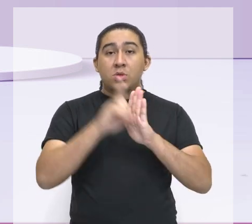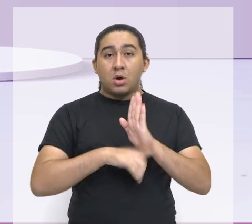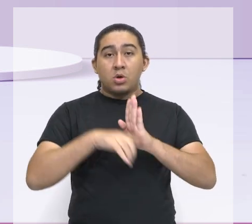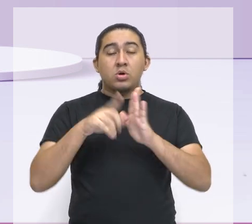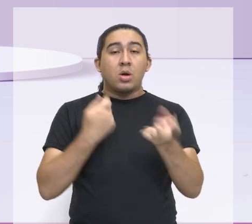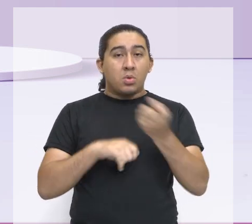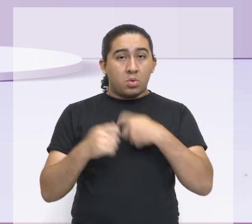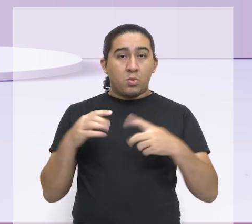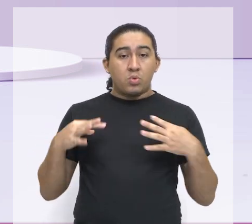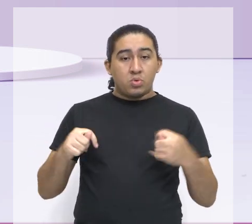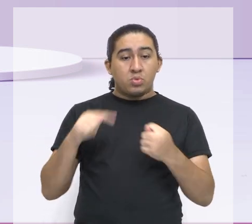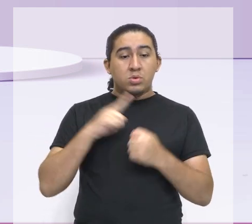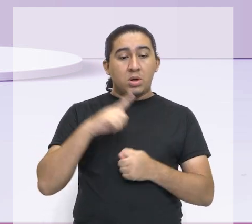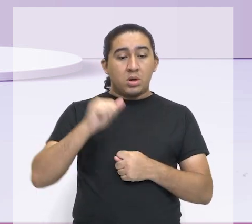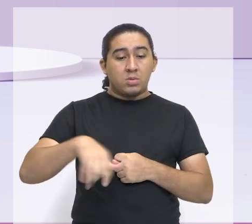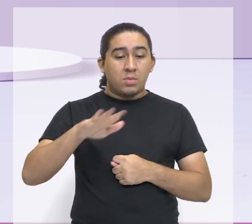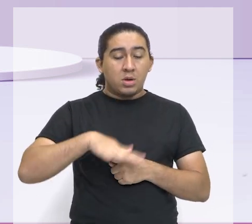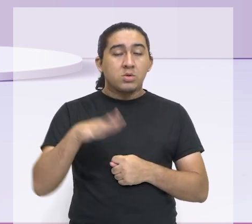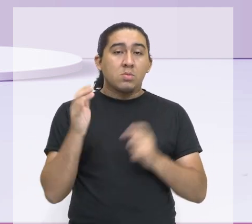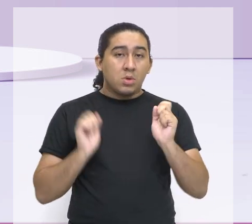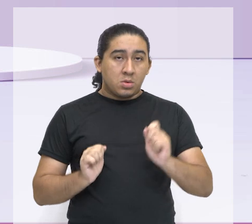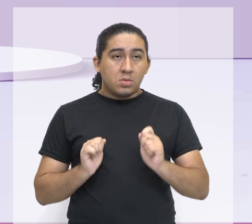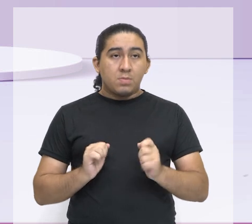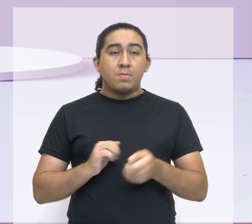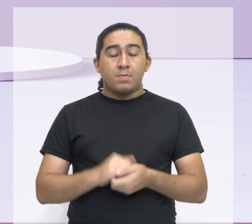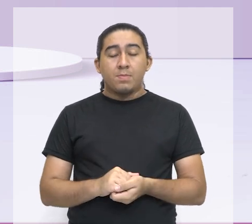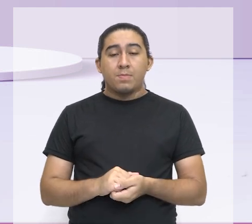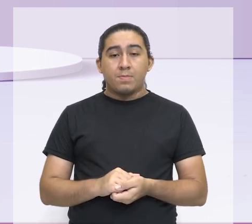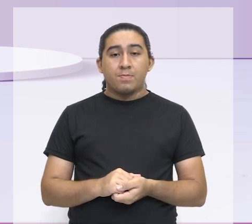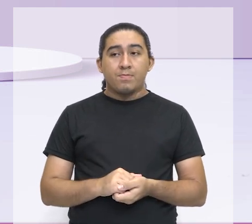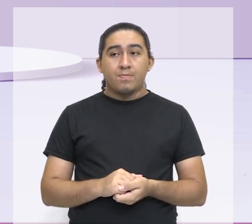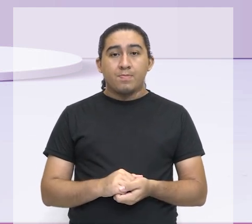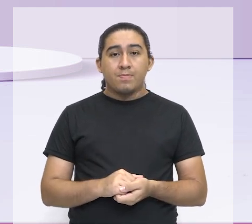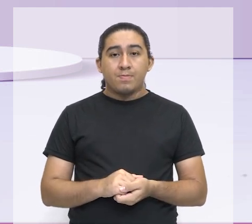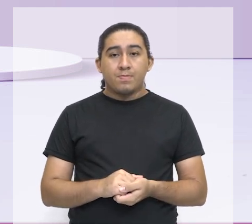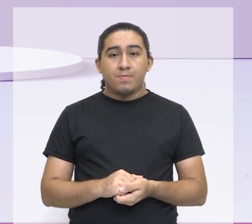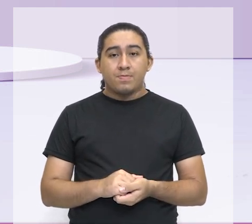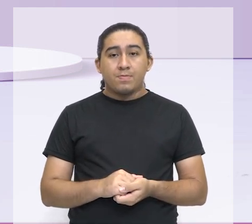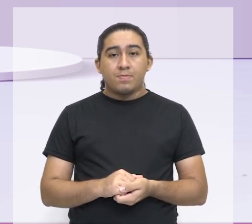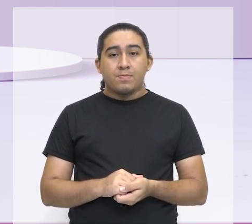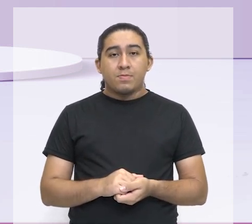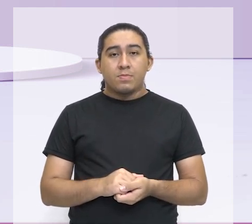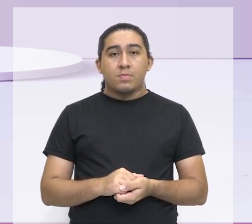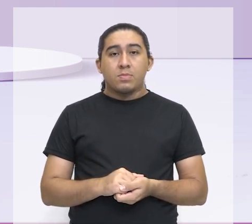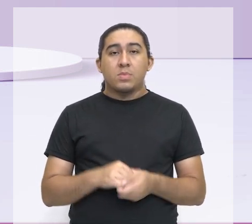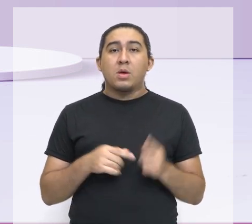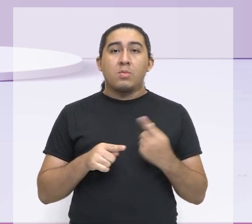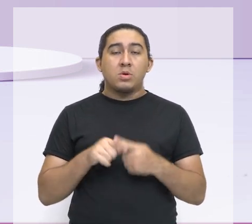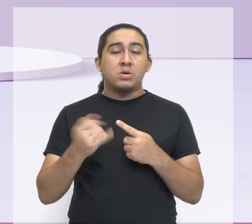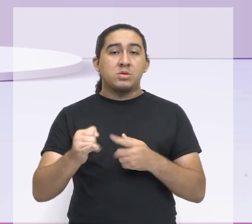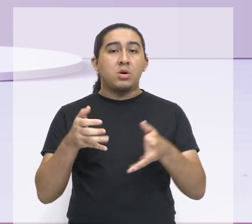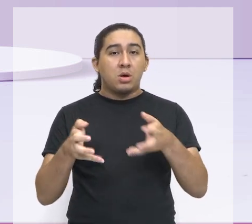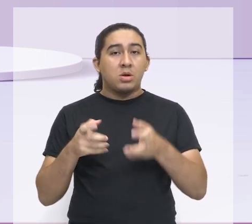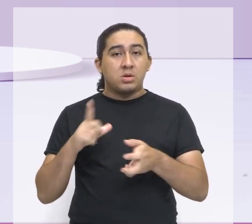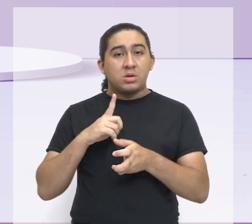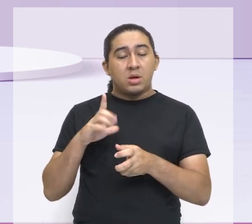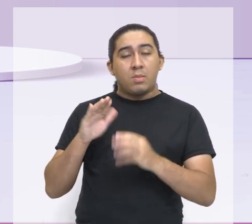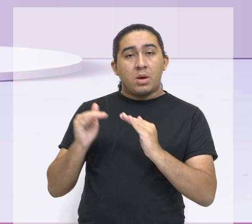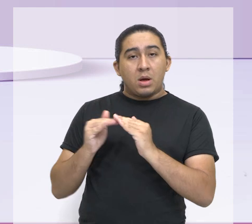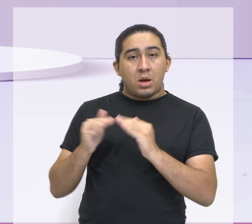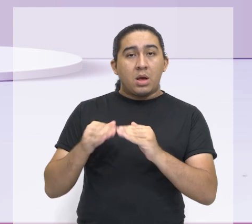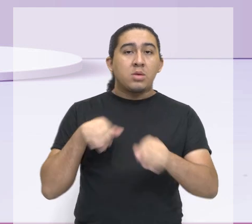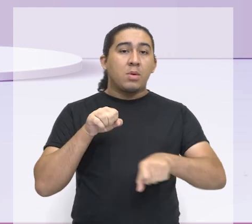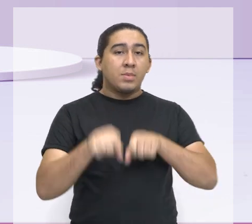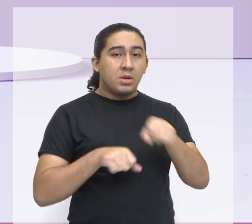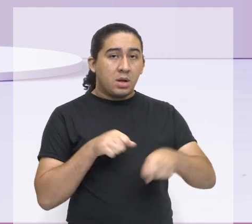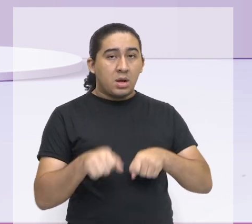que eu tenho passa pelos direitos econômicos. Porque, para ter uma casa, para ter uma bicicleta, uma moto,